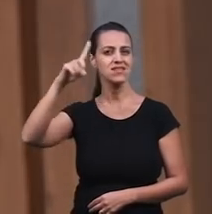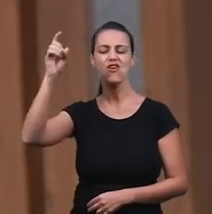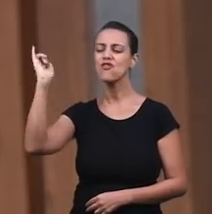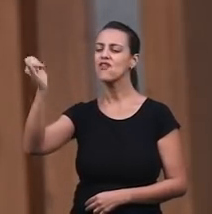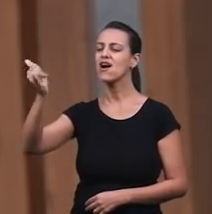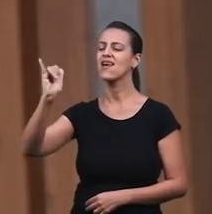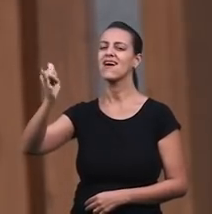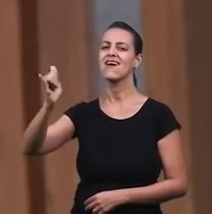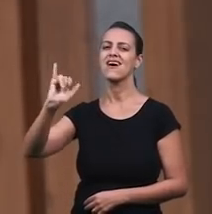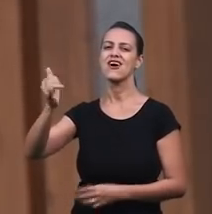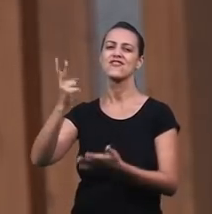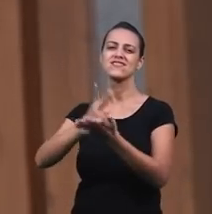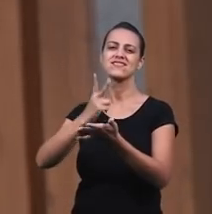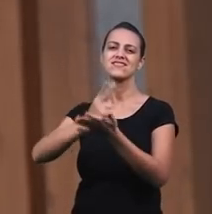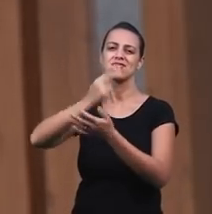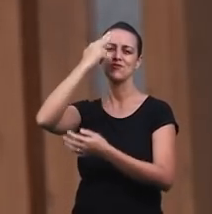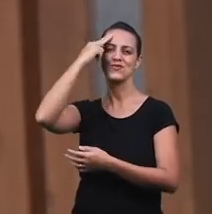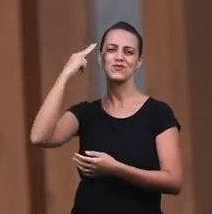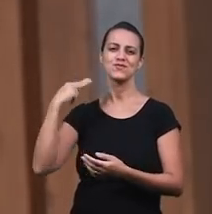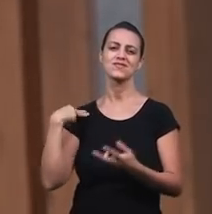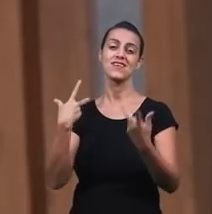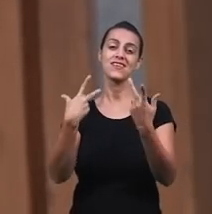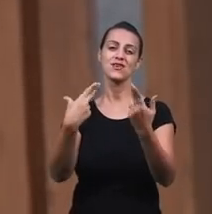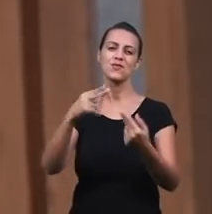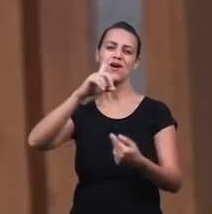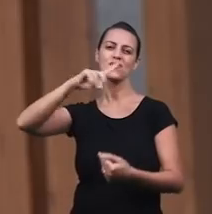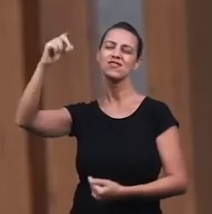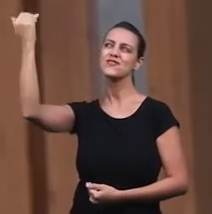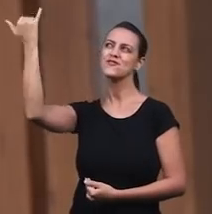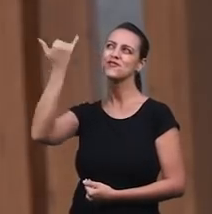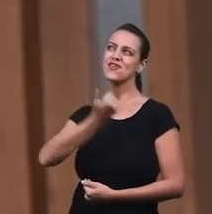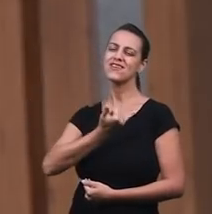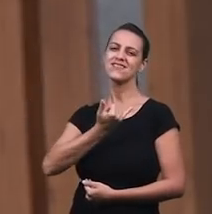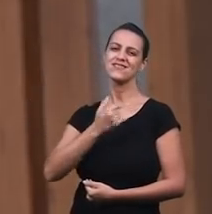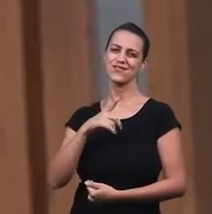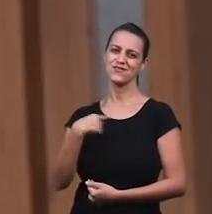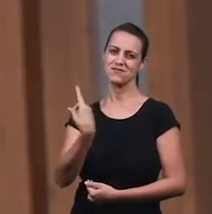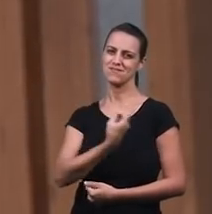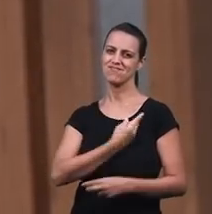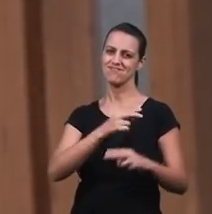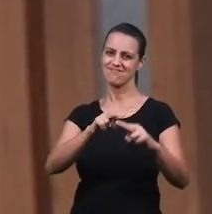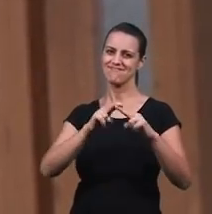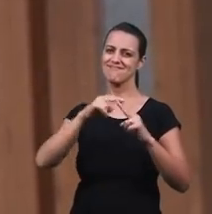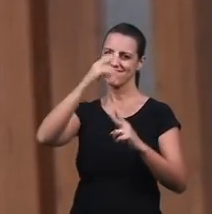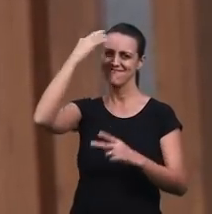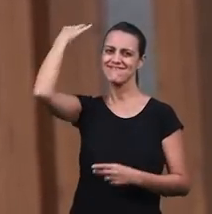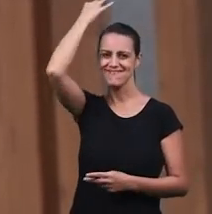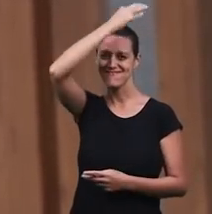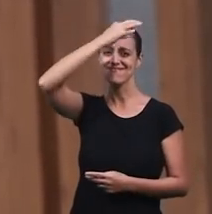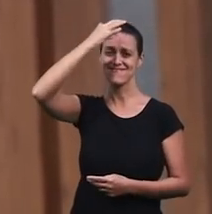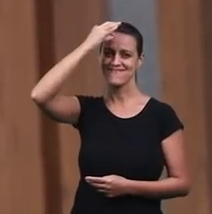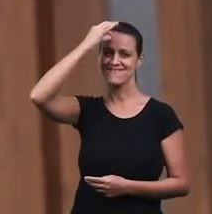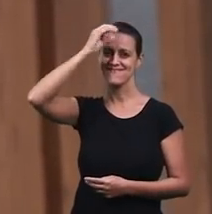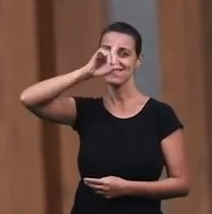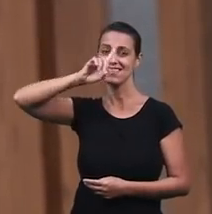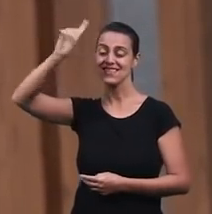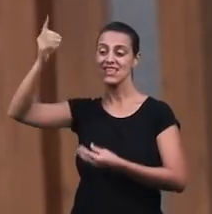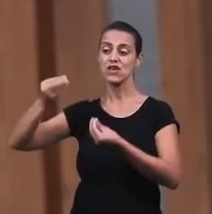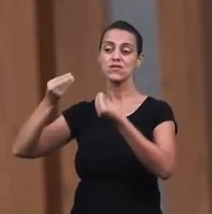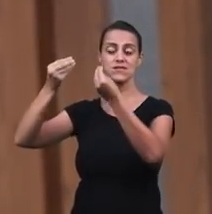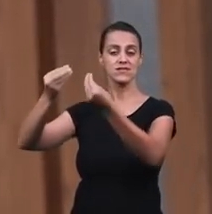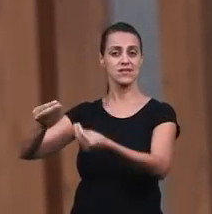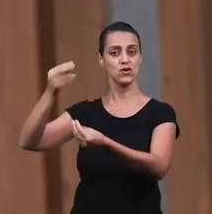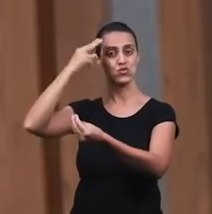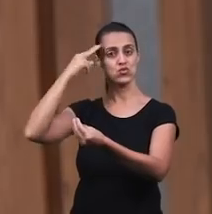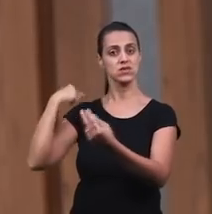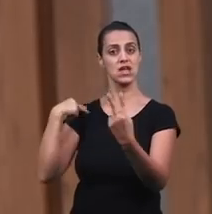Como ele fala hoje conosco Através do seu Espírito Santo Deus deu a José dois sonhos